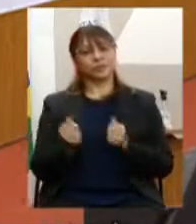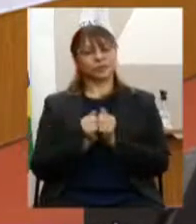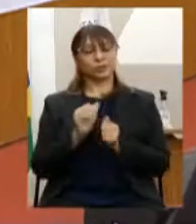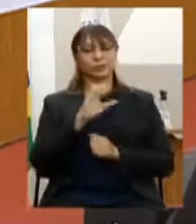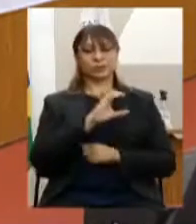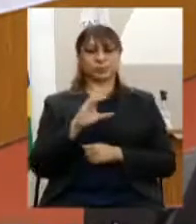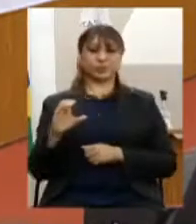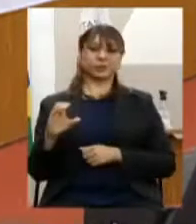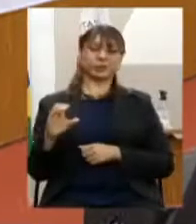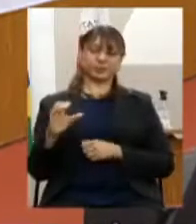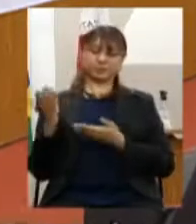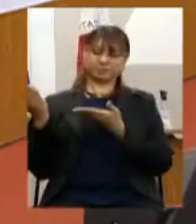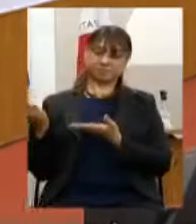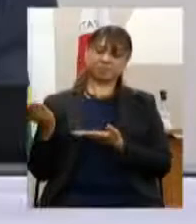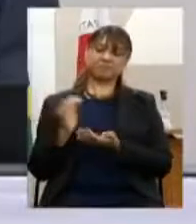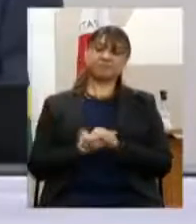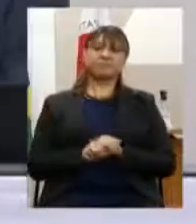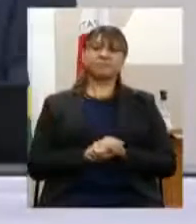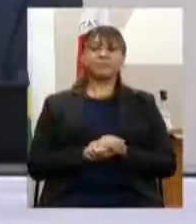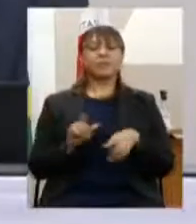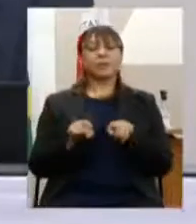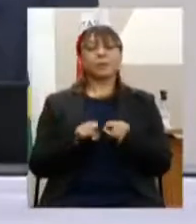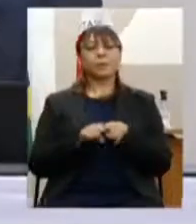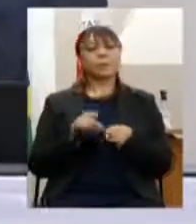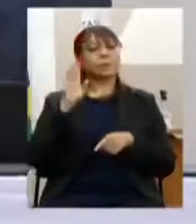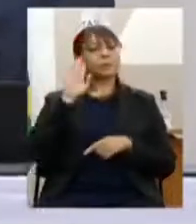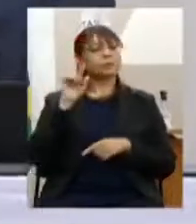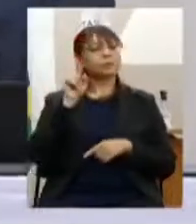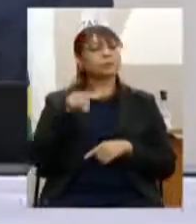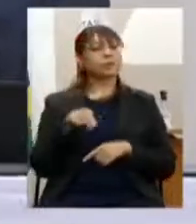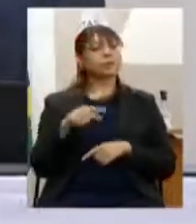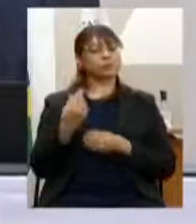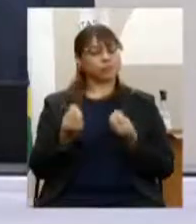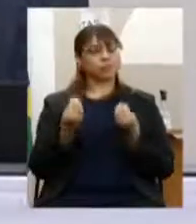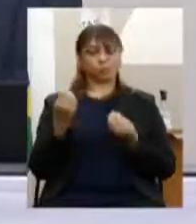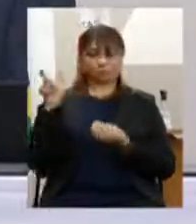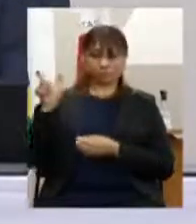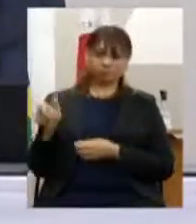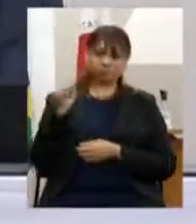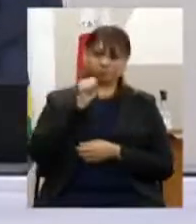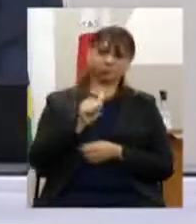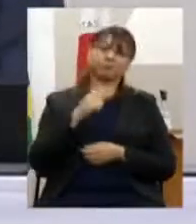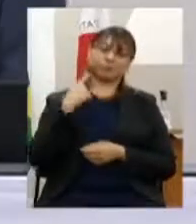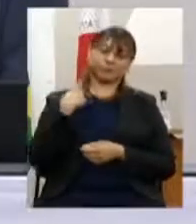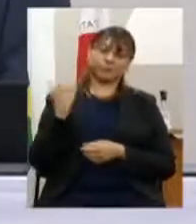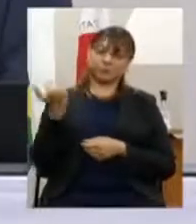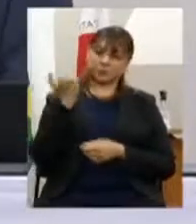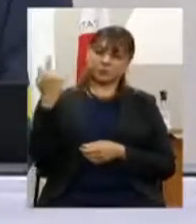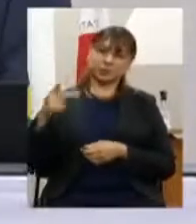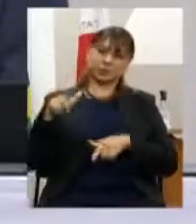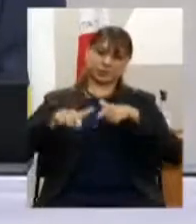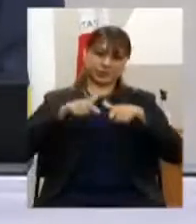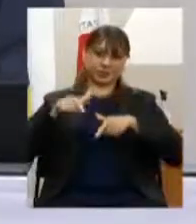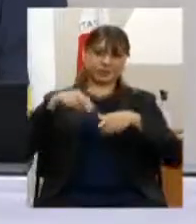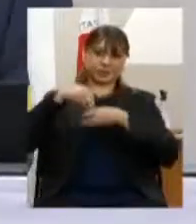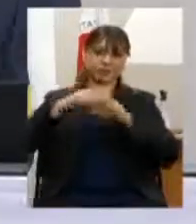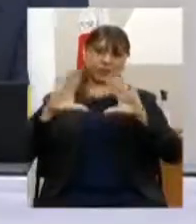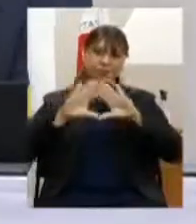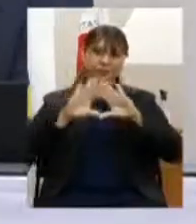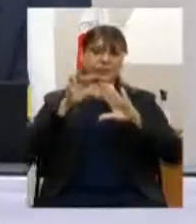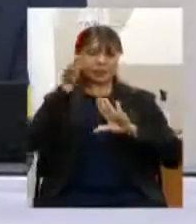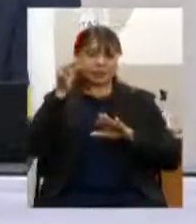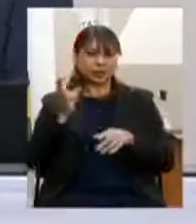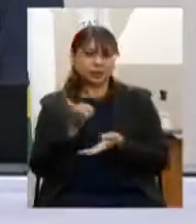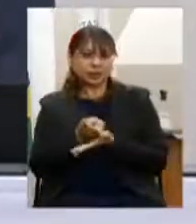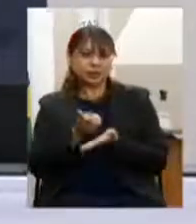junto com a Vossa Excelência, e destacar aqui também o excelente papel que a Vossa Excelência cumpre nessa casa, sempre atenta, sempre participando de